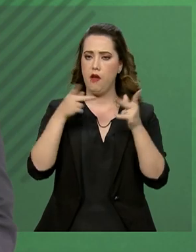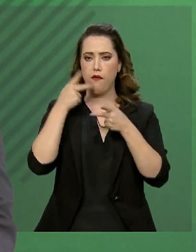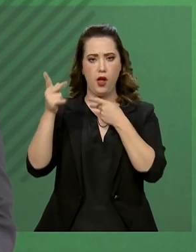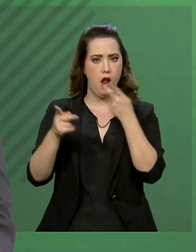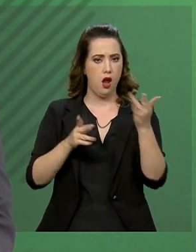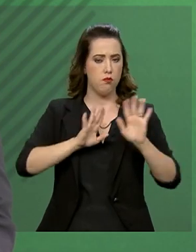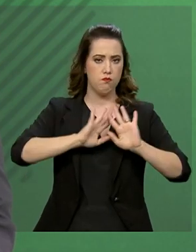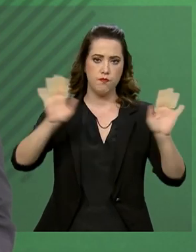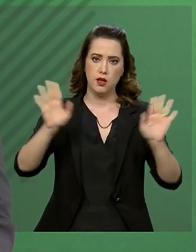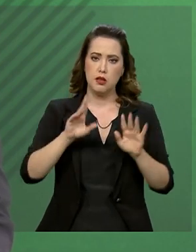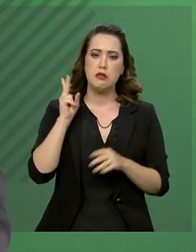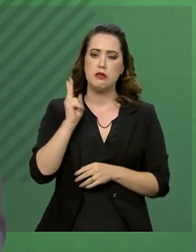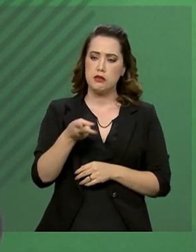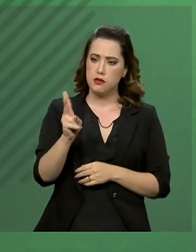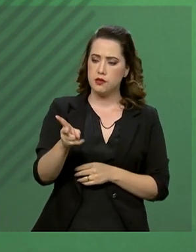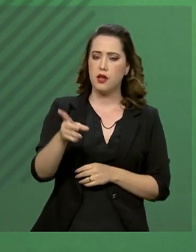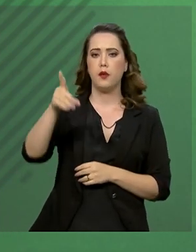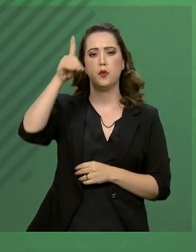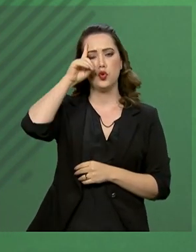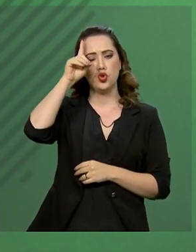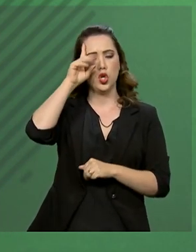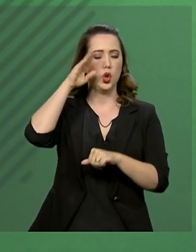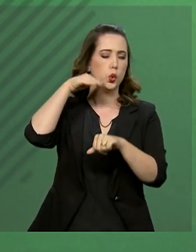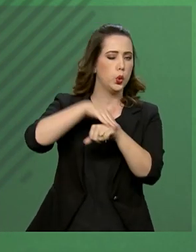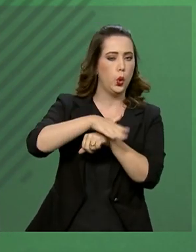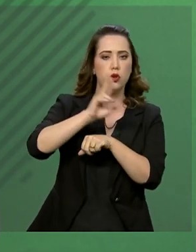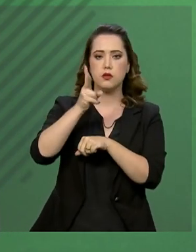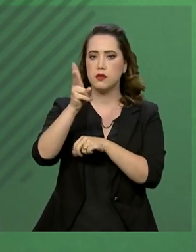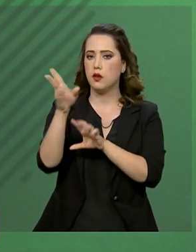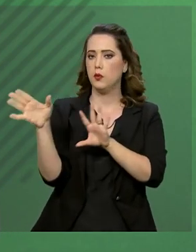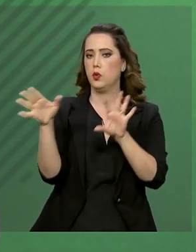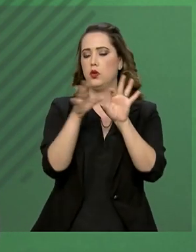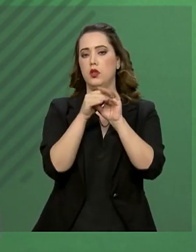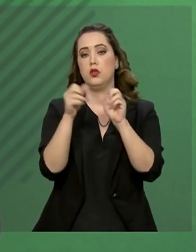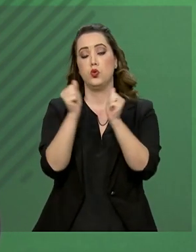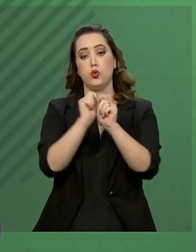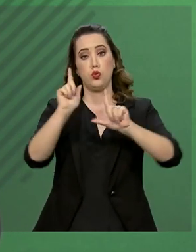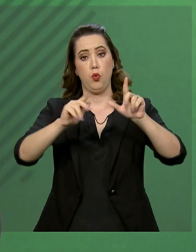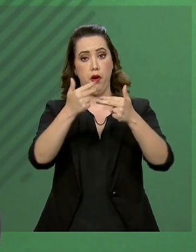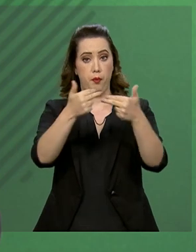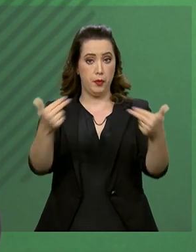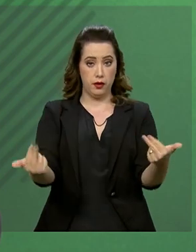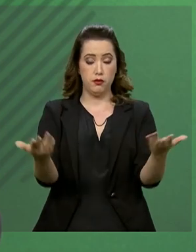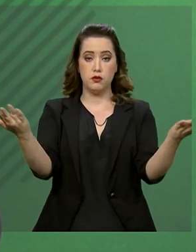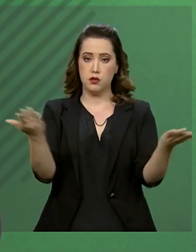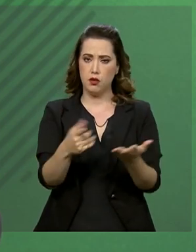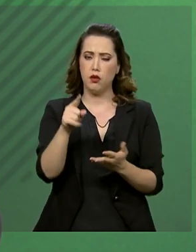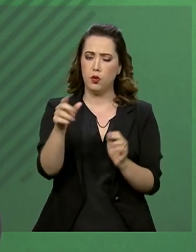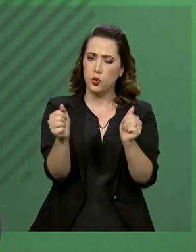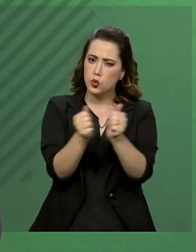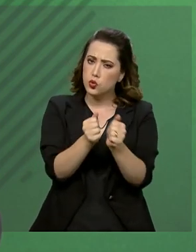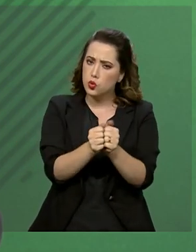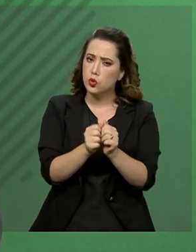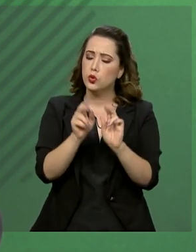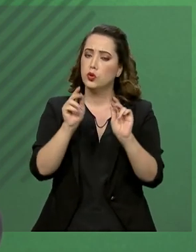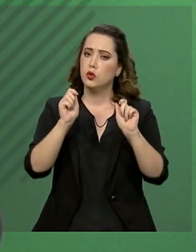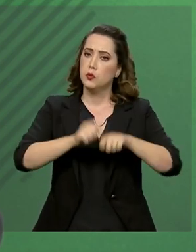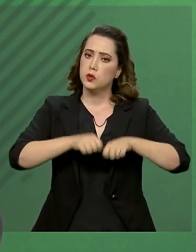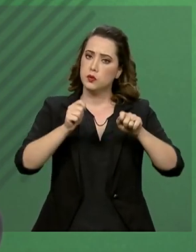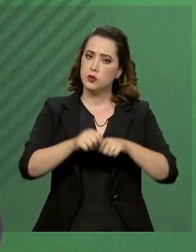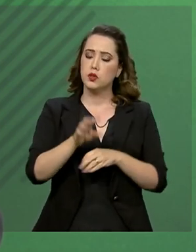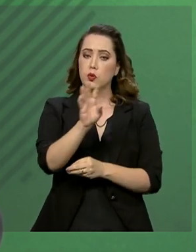-se diuturnamente com a imprensa e, juntamente a esta característica, buscado